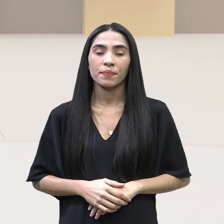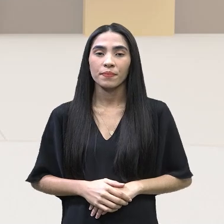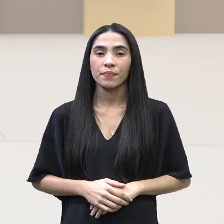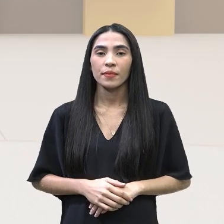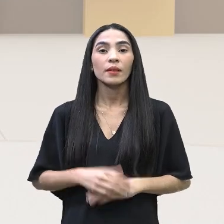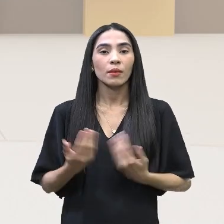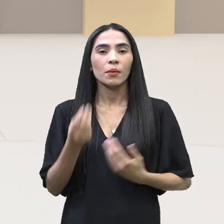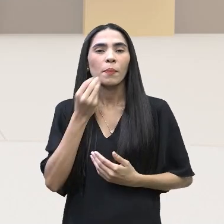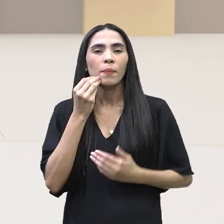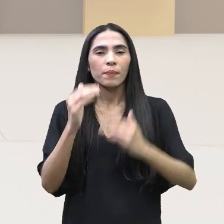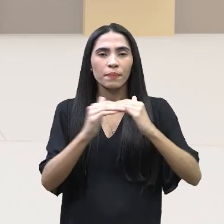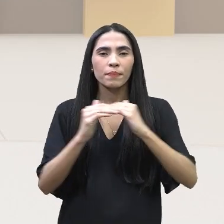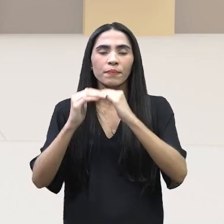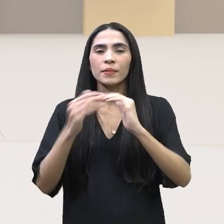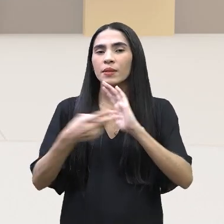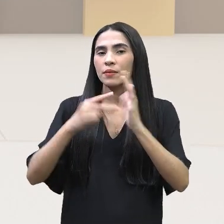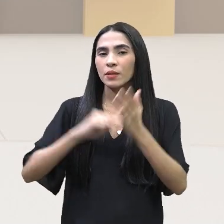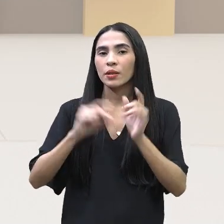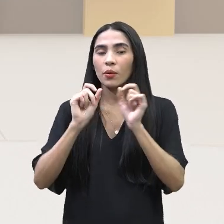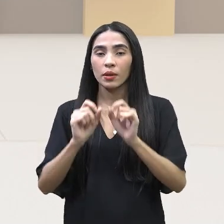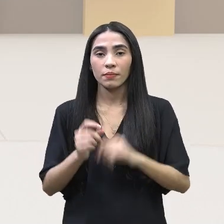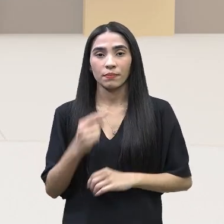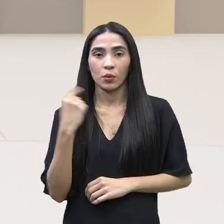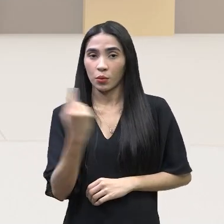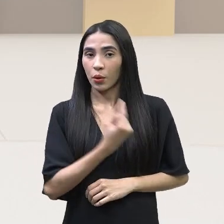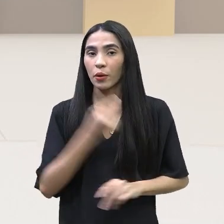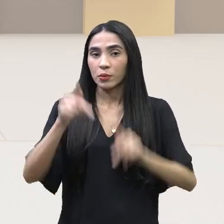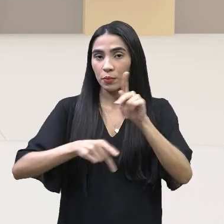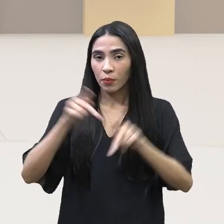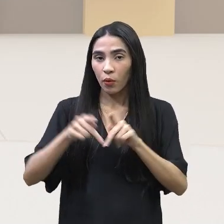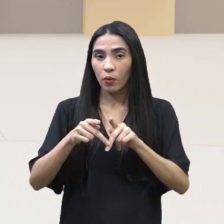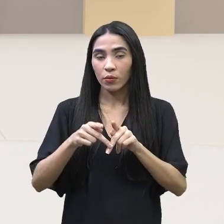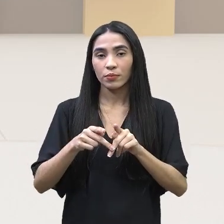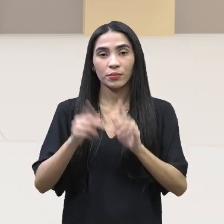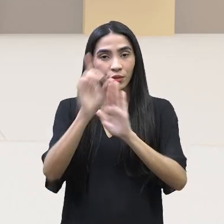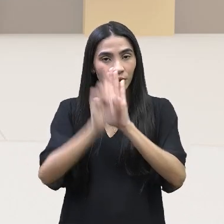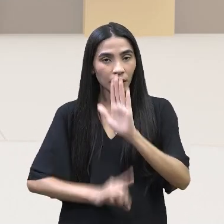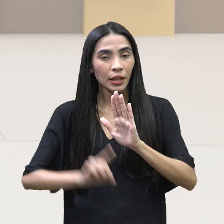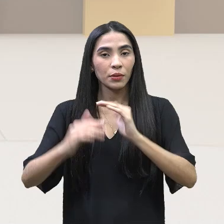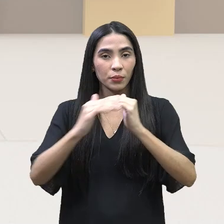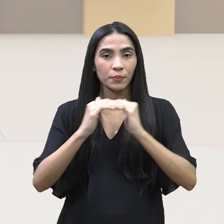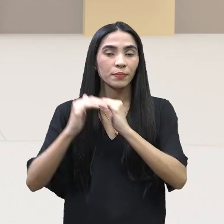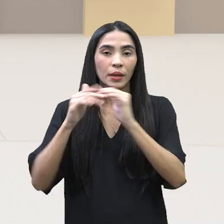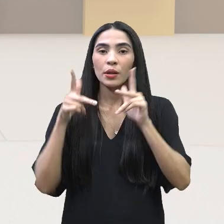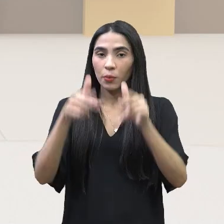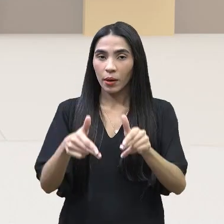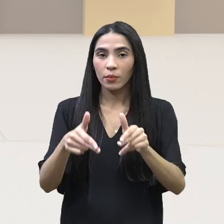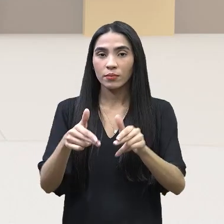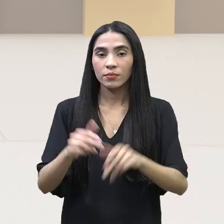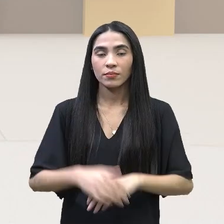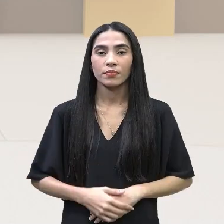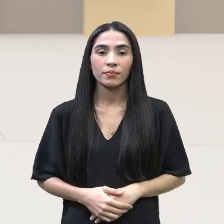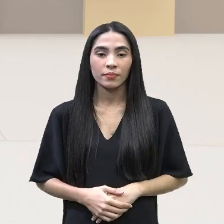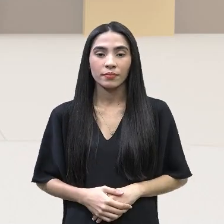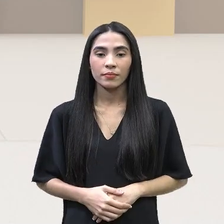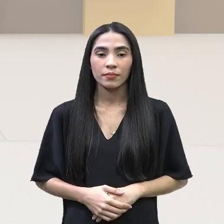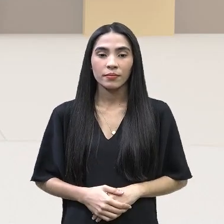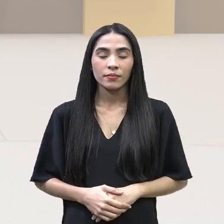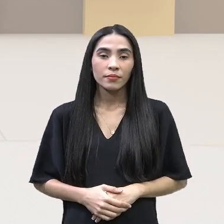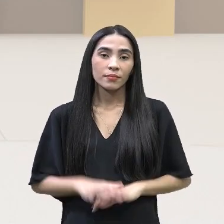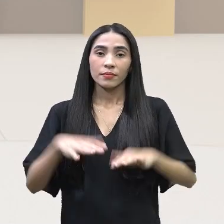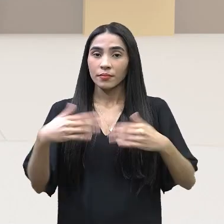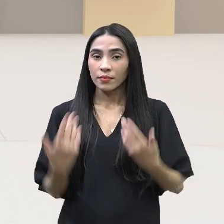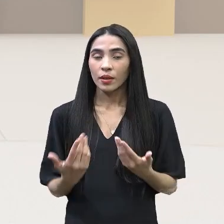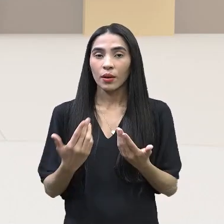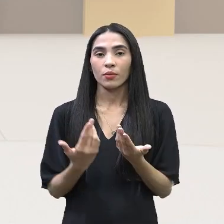temos os mesmos direitos. Não um mais do que o outro. Não, temos os mesmos direitos aí. E aí, diante